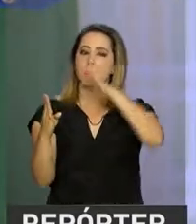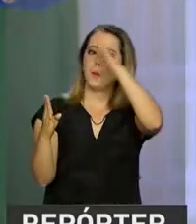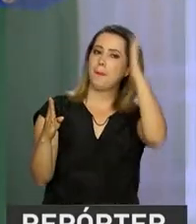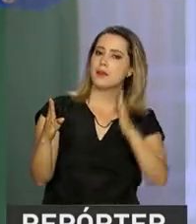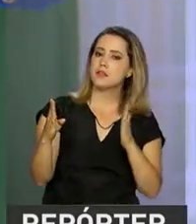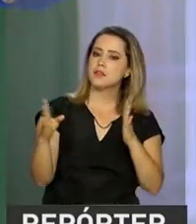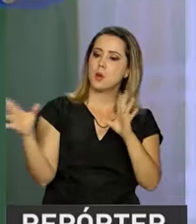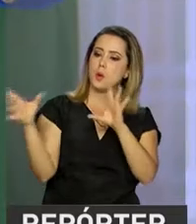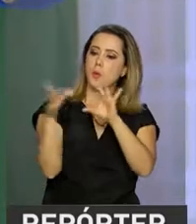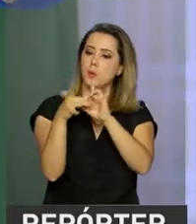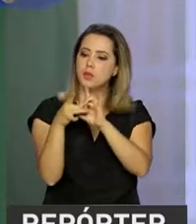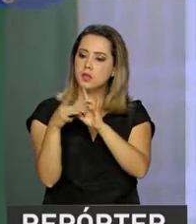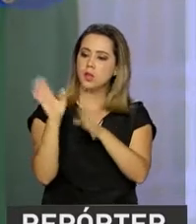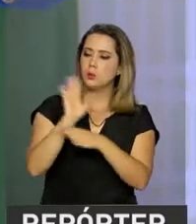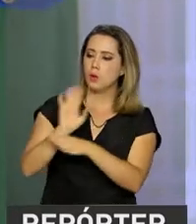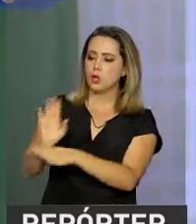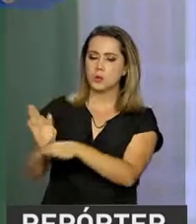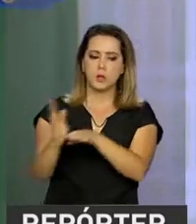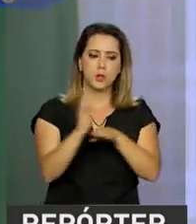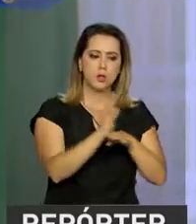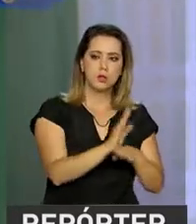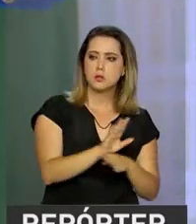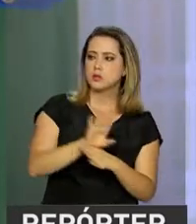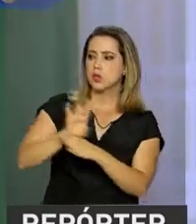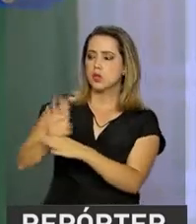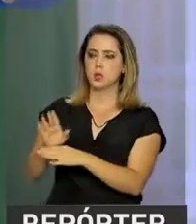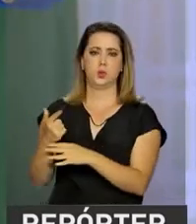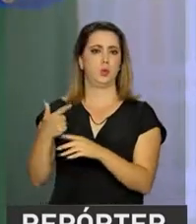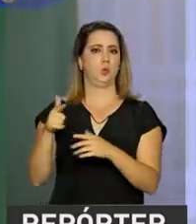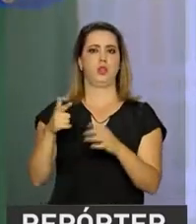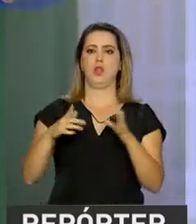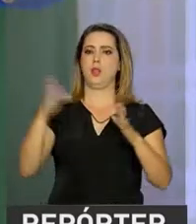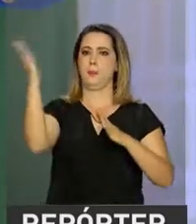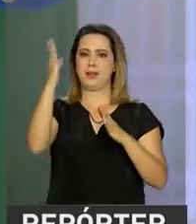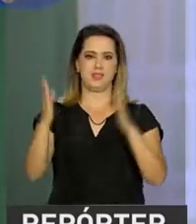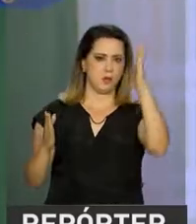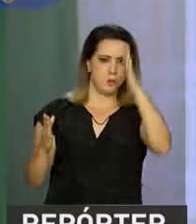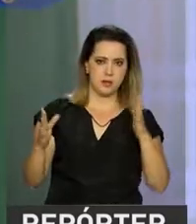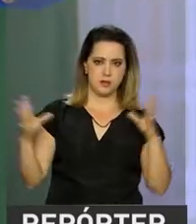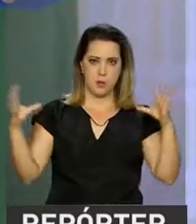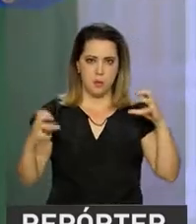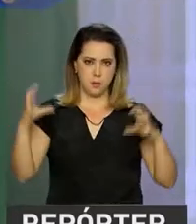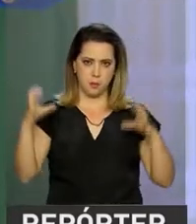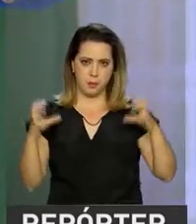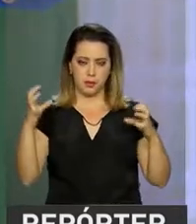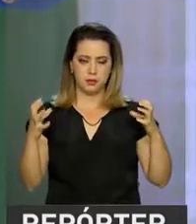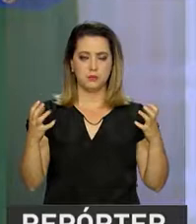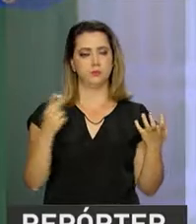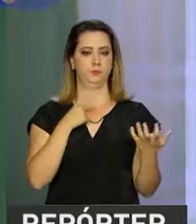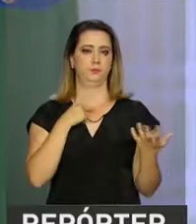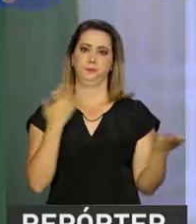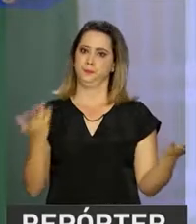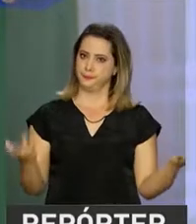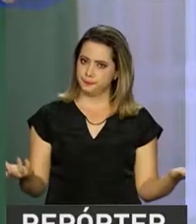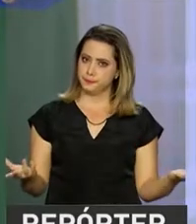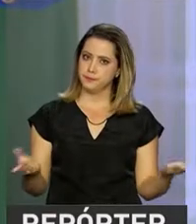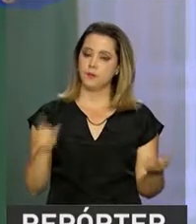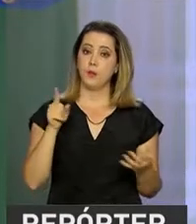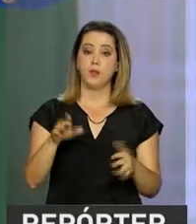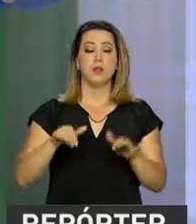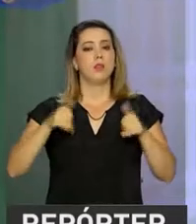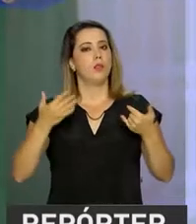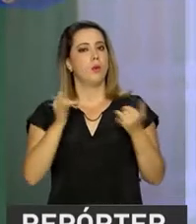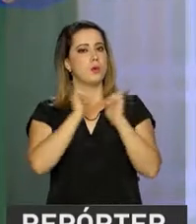brasileiros, ajudando uns aos outros e não brasileiros contra brasileiros. Com o lançamento, portanto,